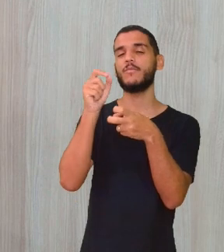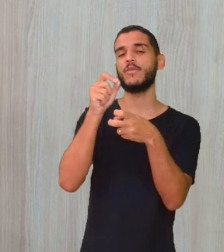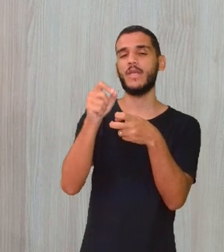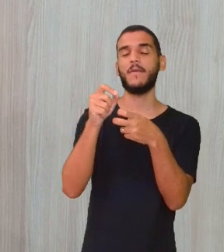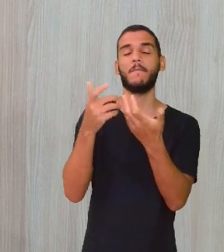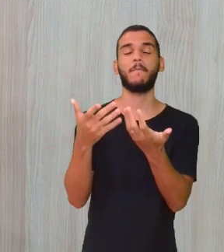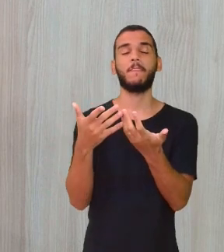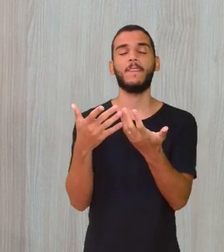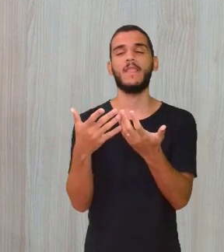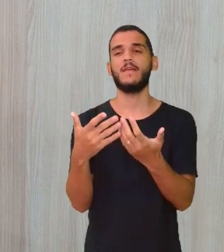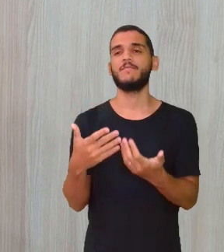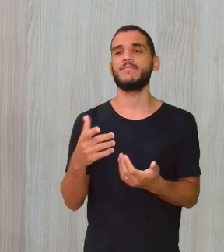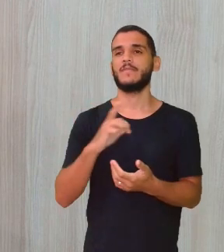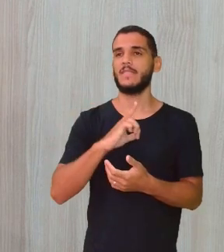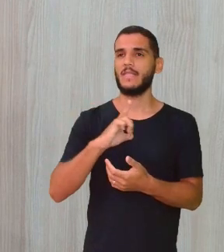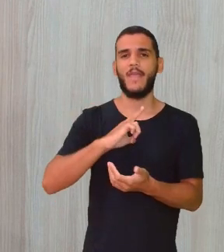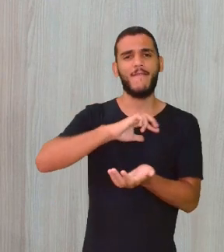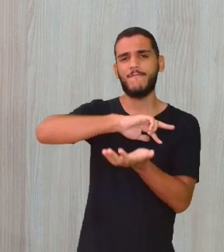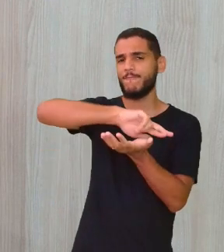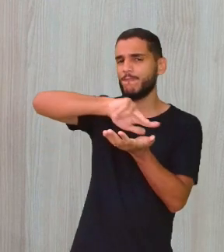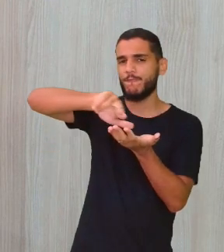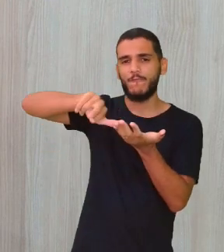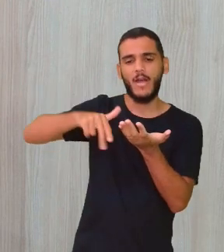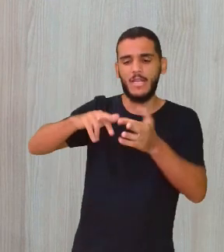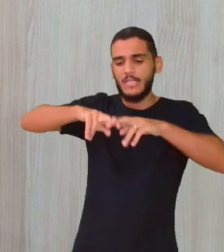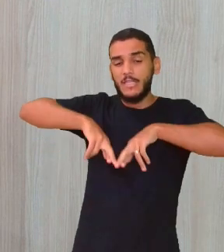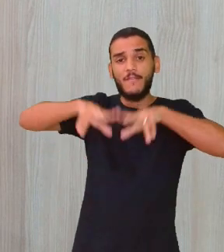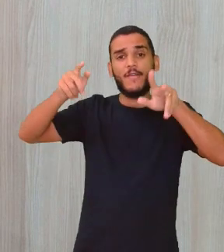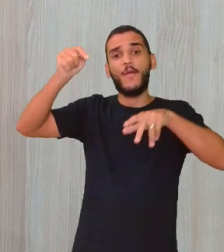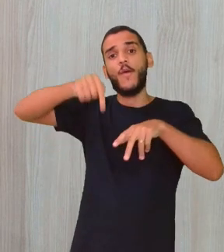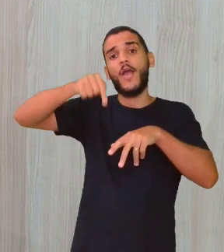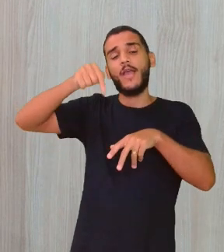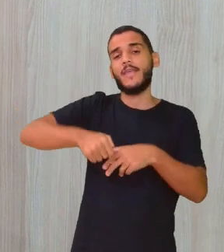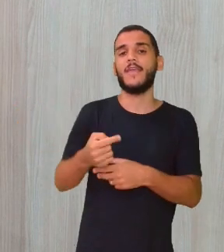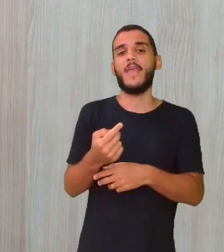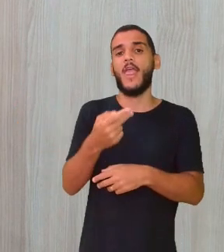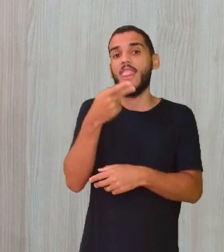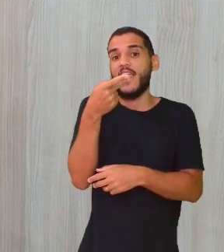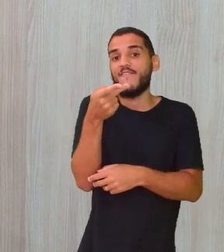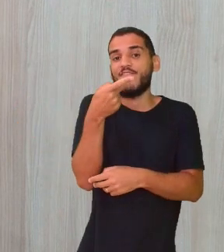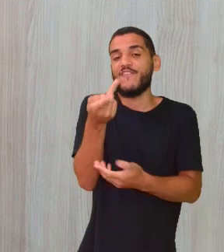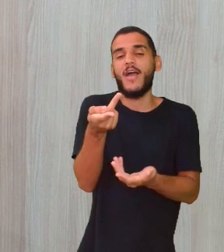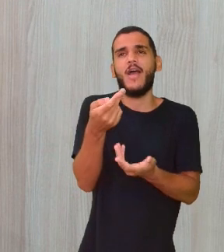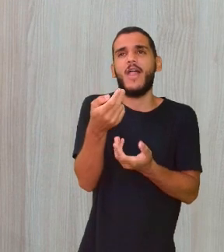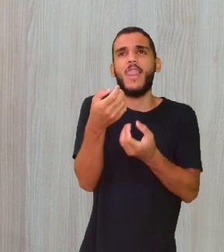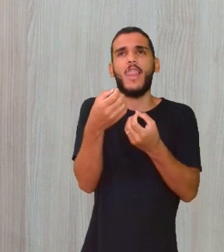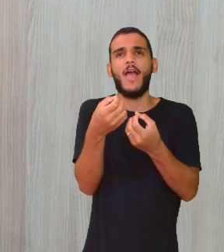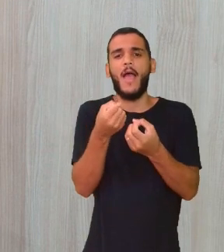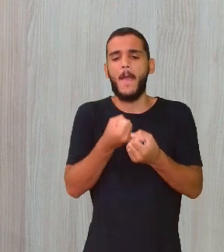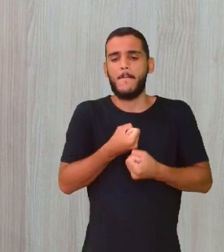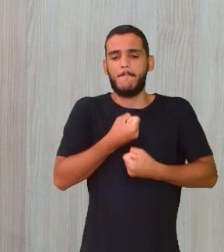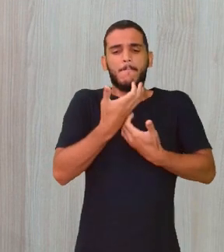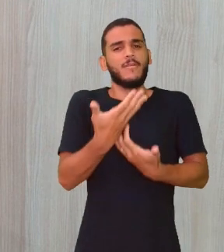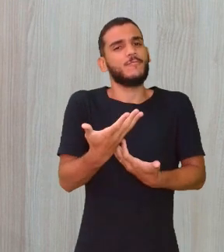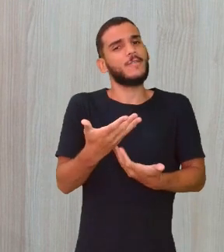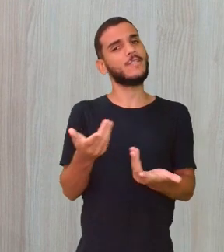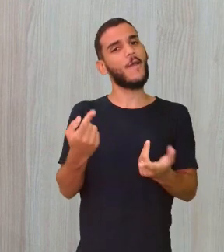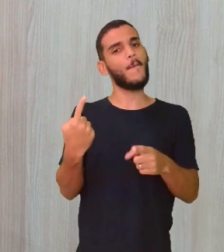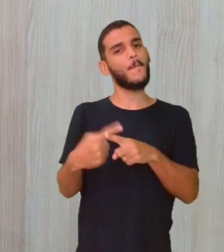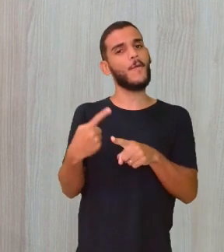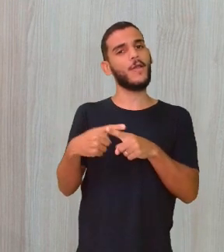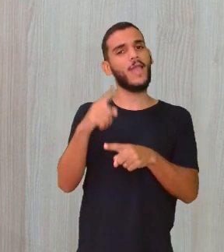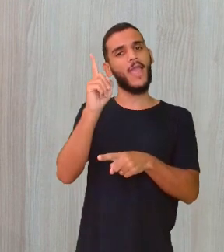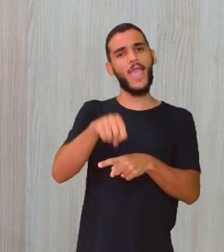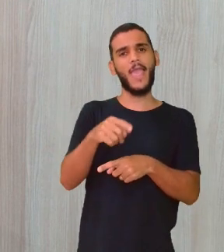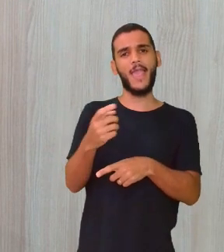que existe no nosso sotaque, não é? Porque é um interesse muito grande, não é? Que o nosso sotaque esteja em evidência.